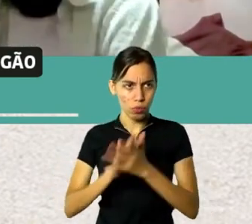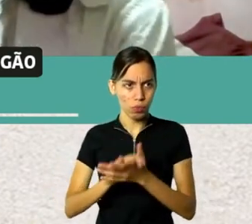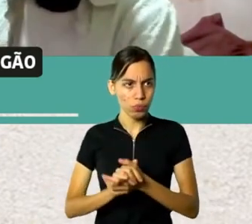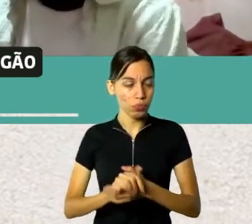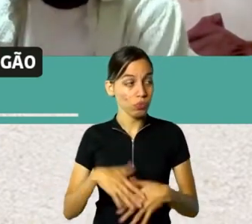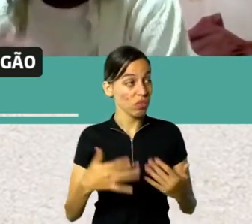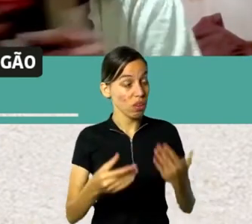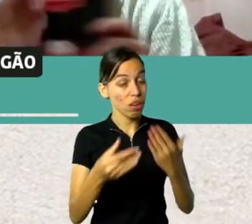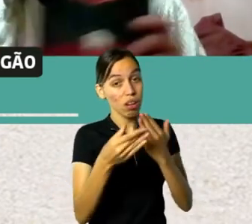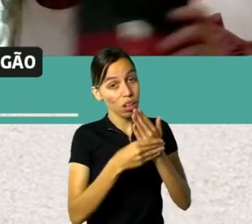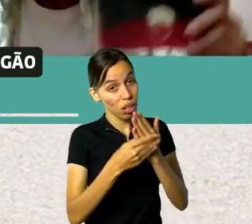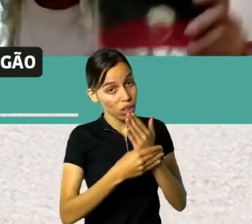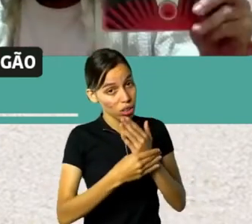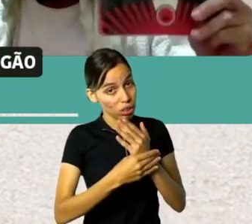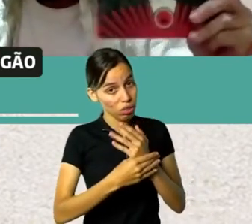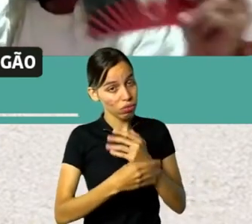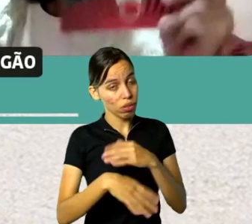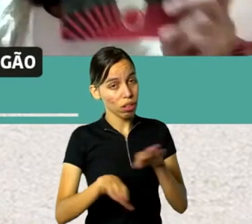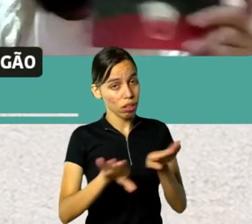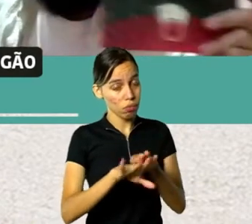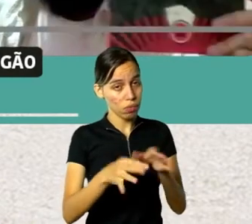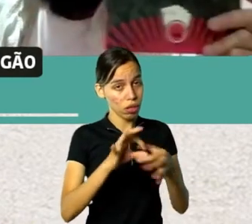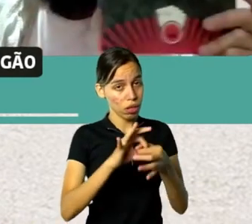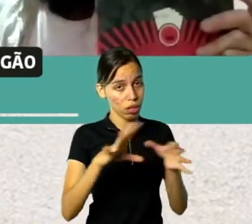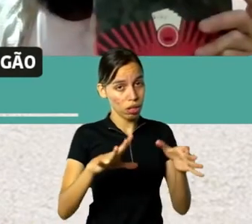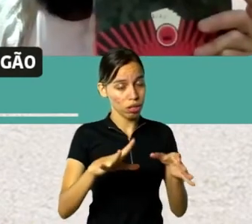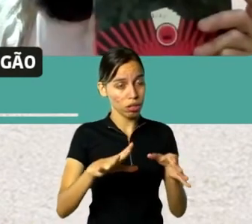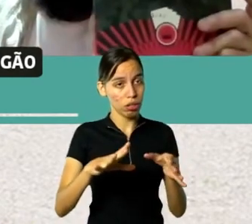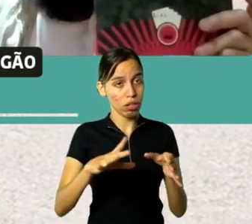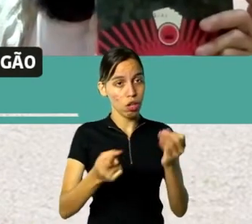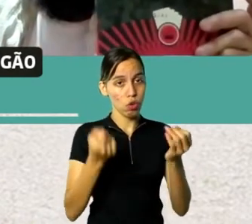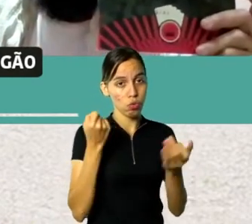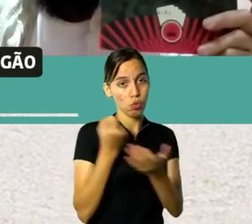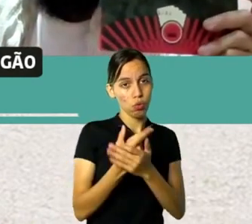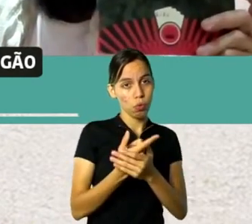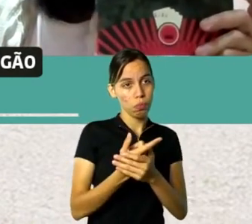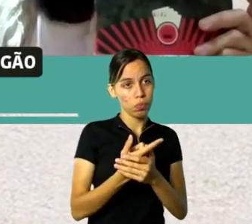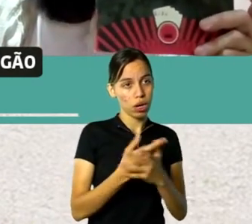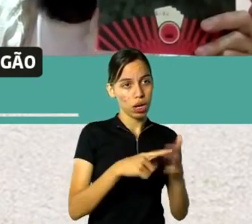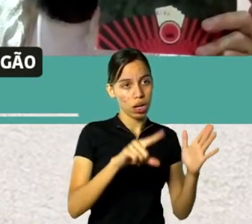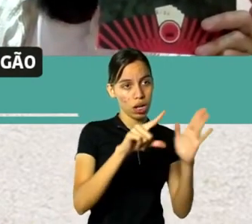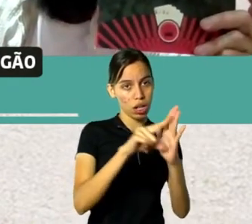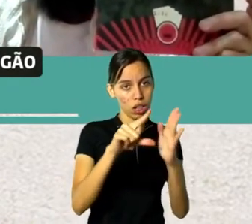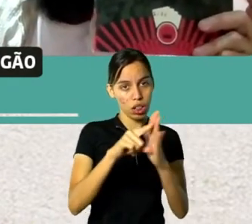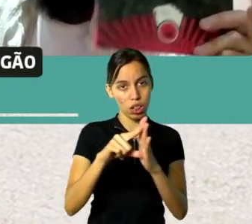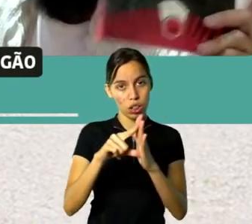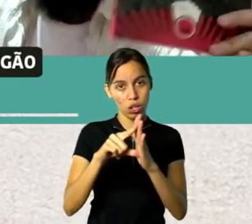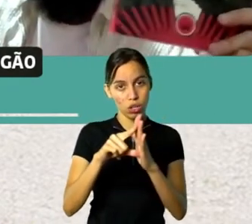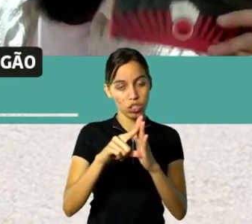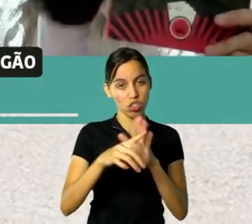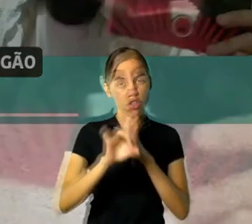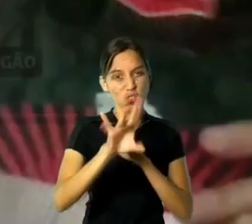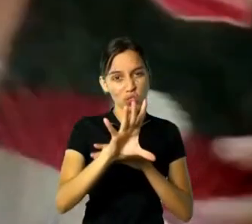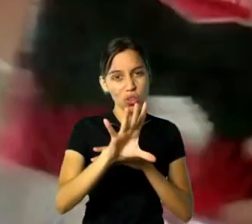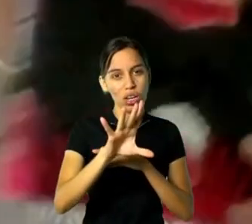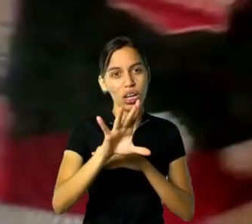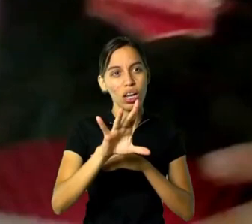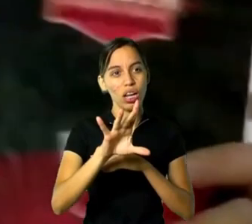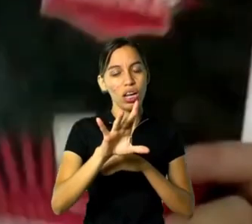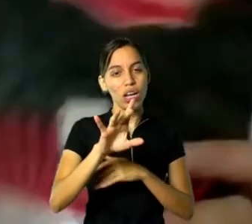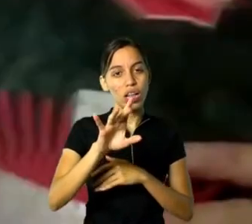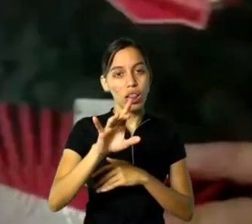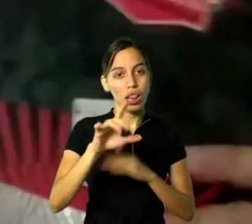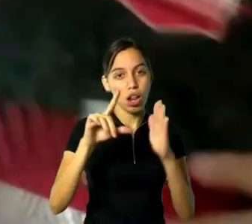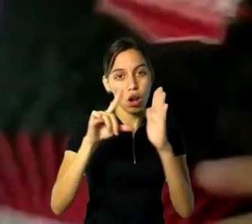disponível para compra também, nas livrarias, né? Só na estante virtual. Esse não tem, a gente está sem